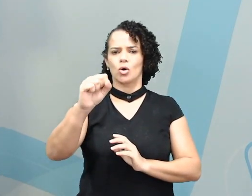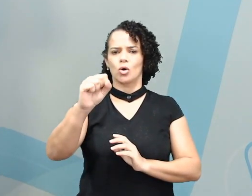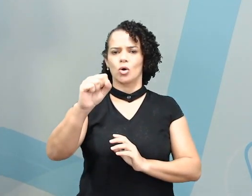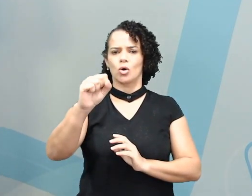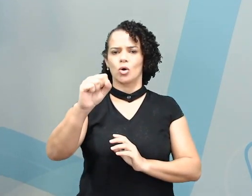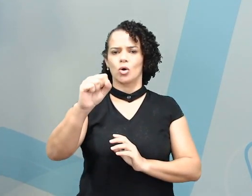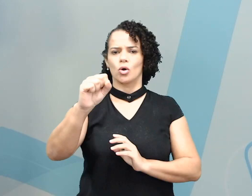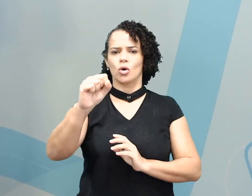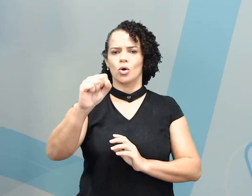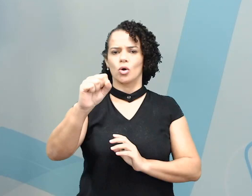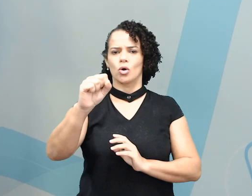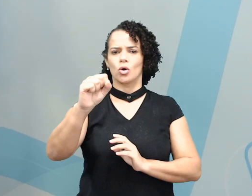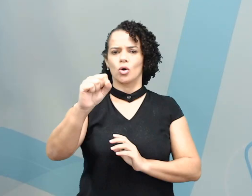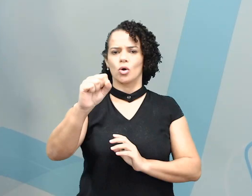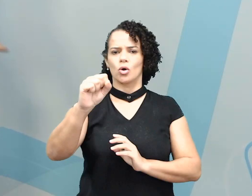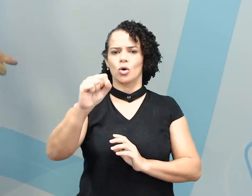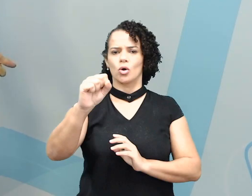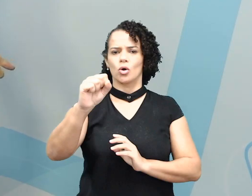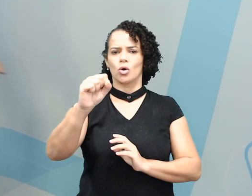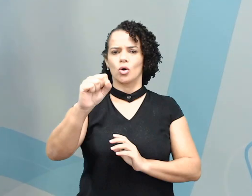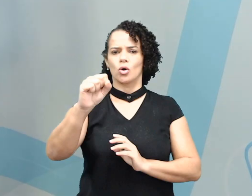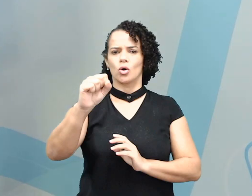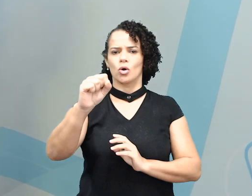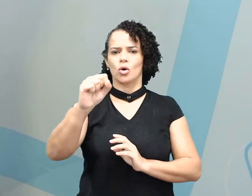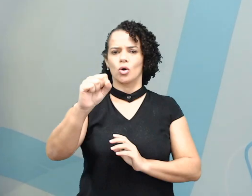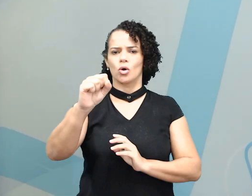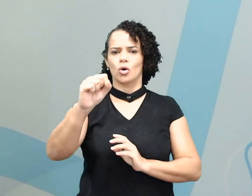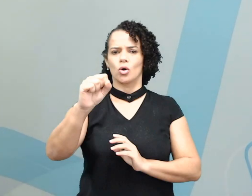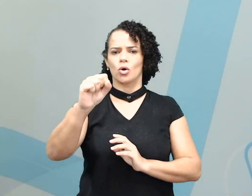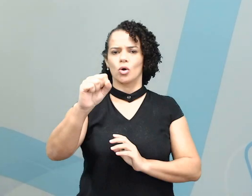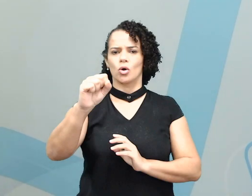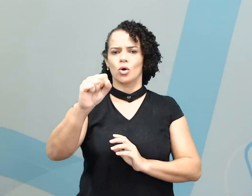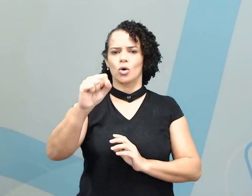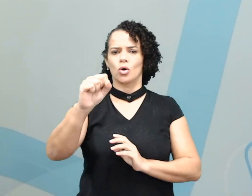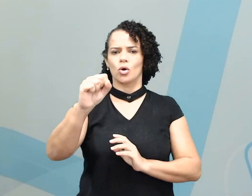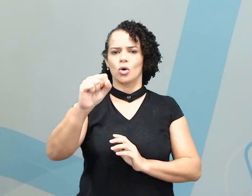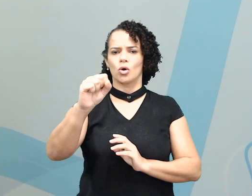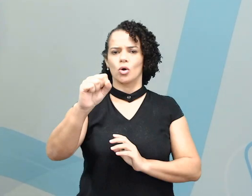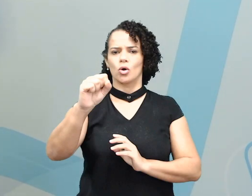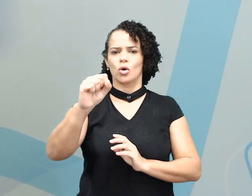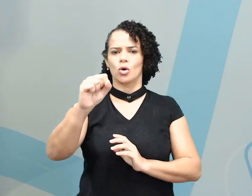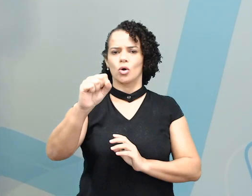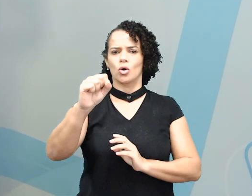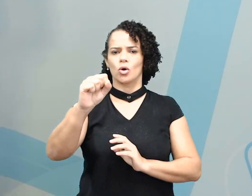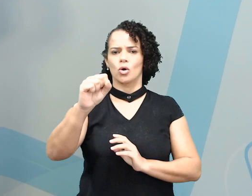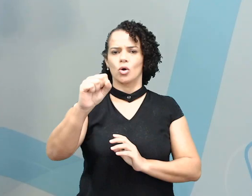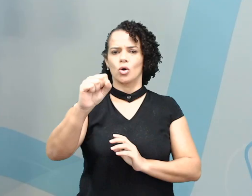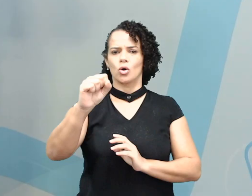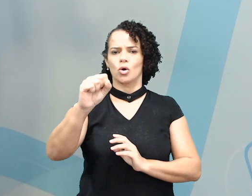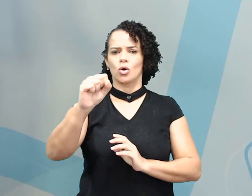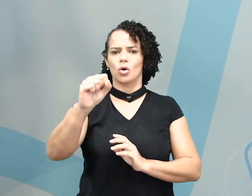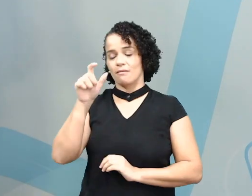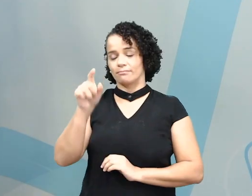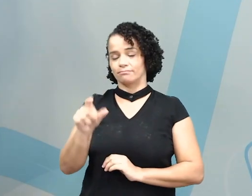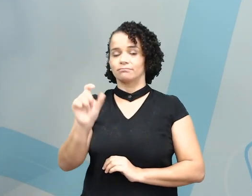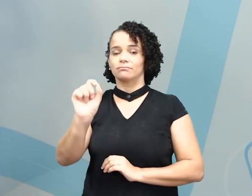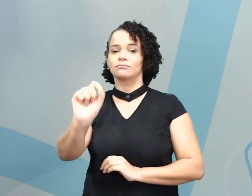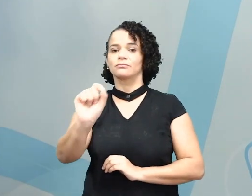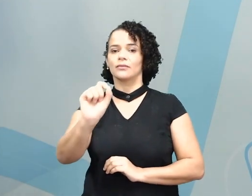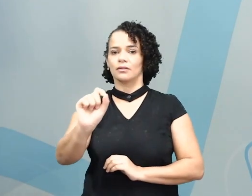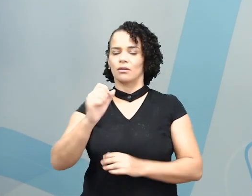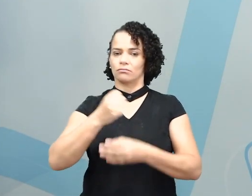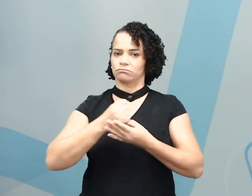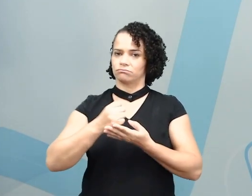He is a pharmacist. Percebam o final. Is. Pharmacist.